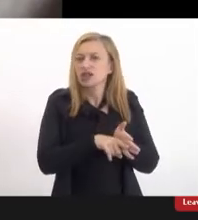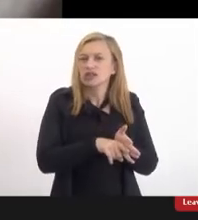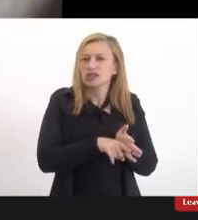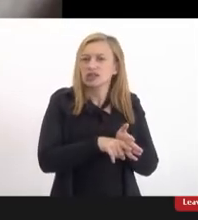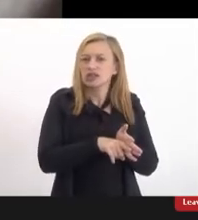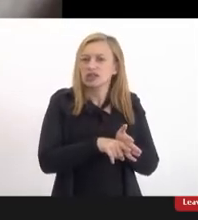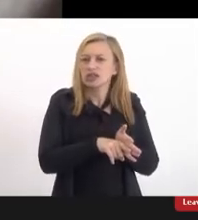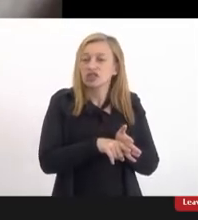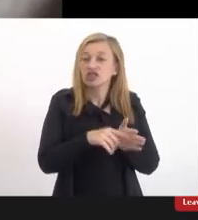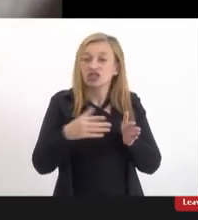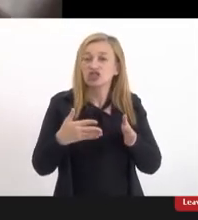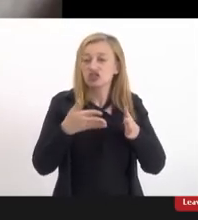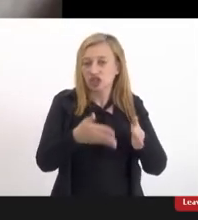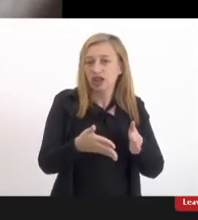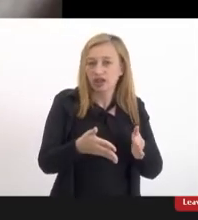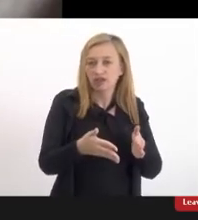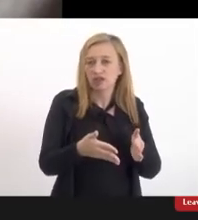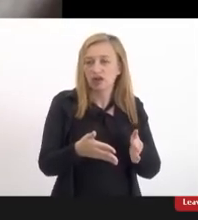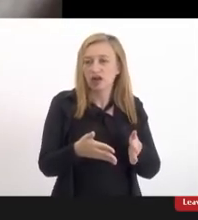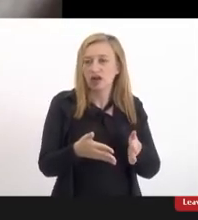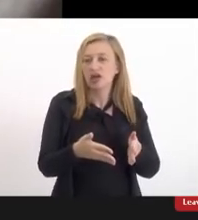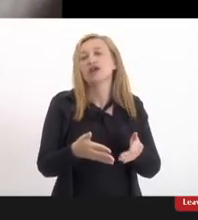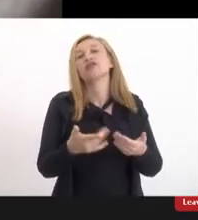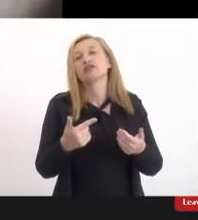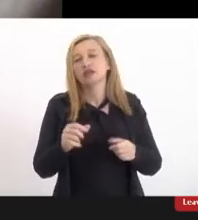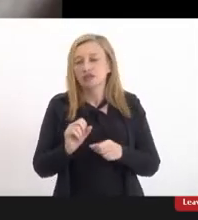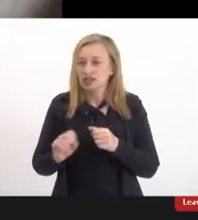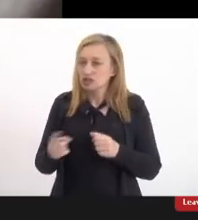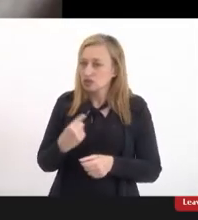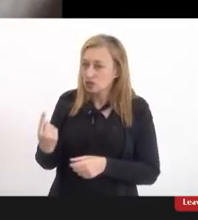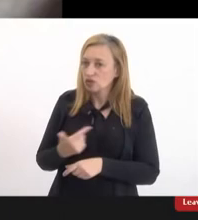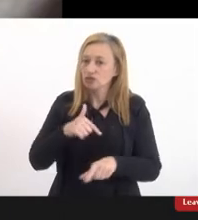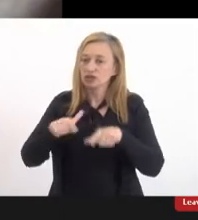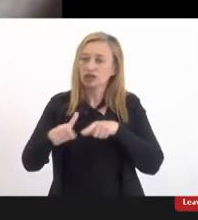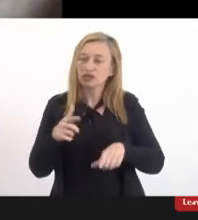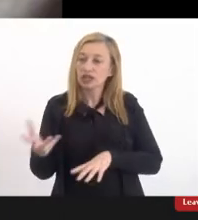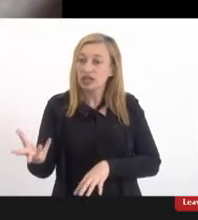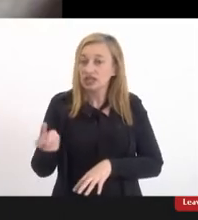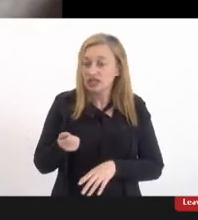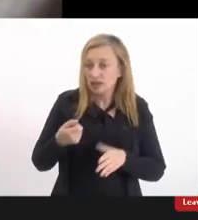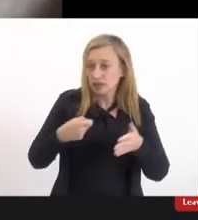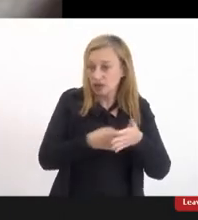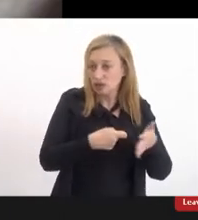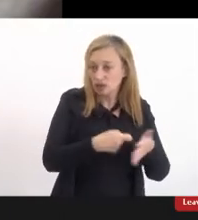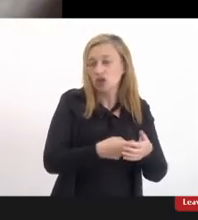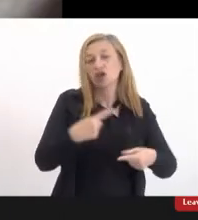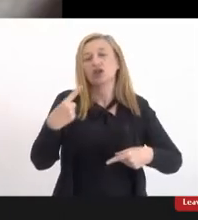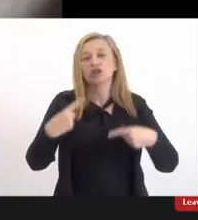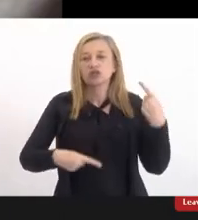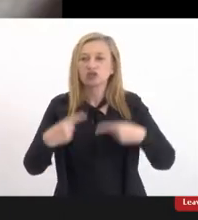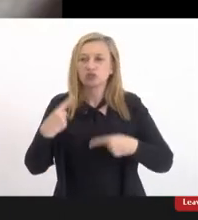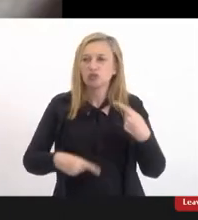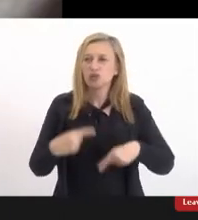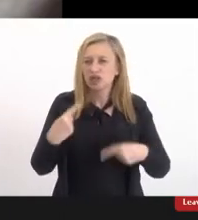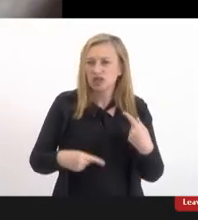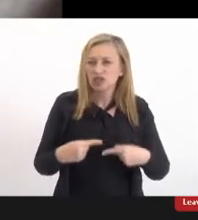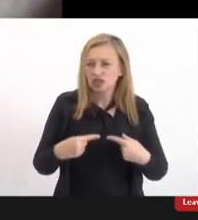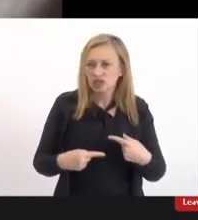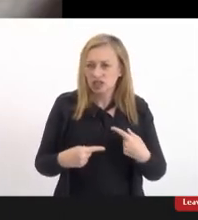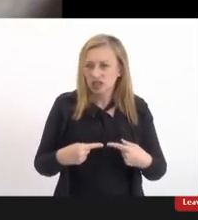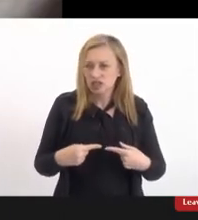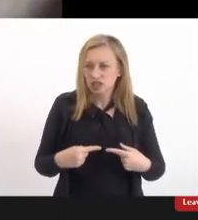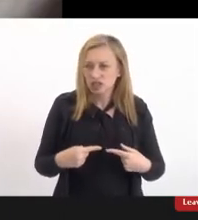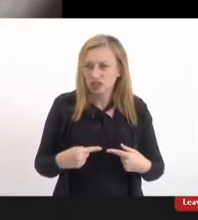muito diretamente a gente acaba fazendo um trabalho de receber queixas de políticas transversais que